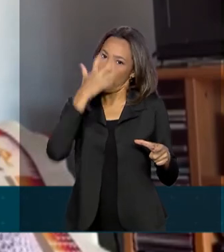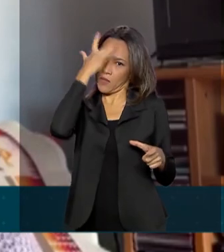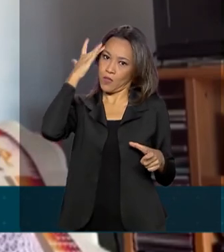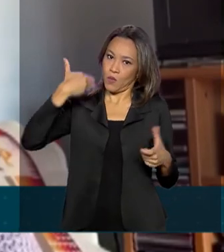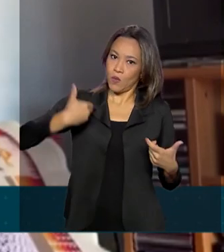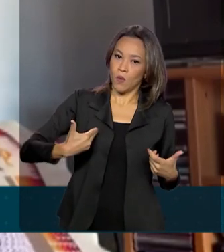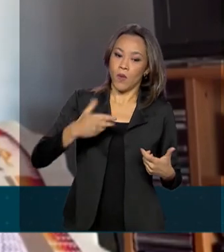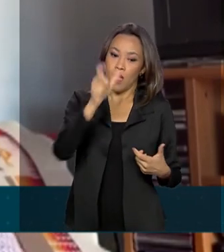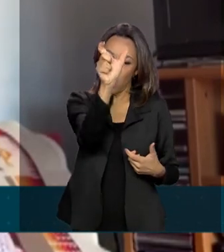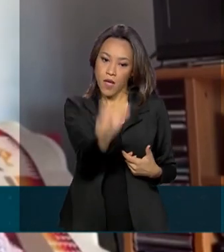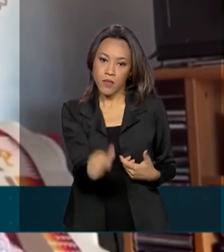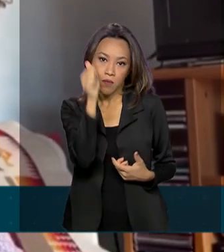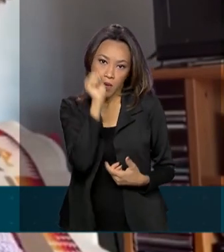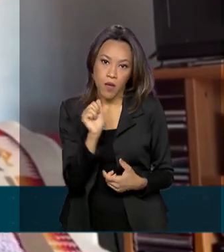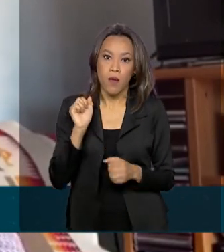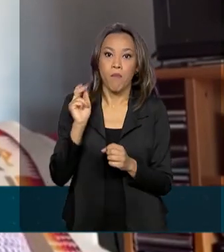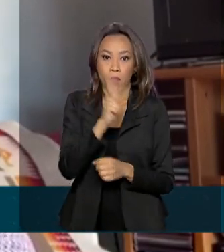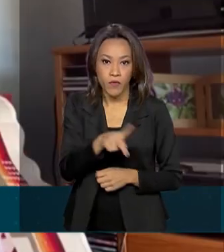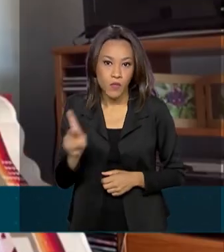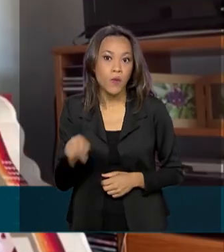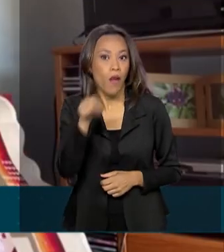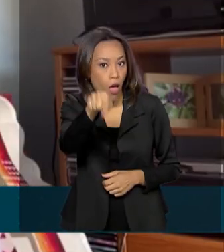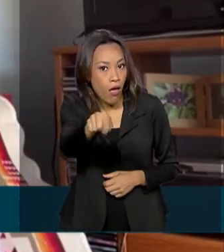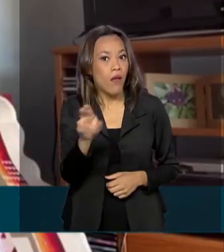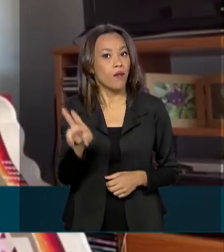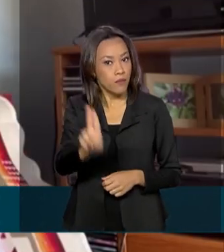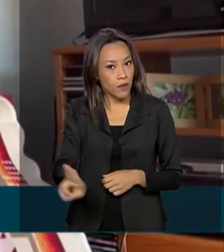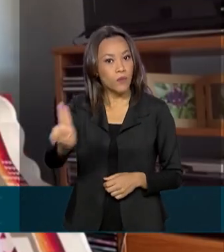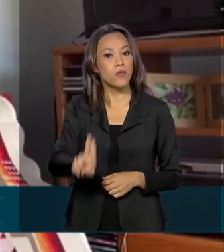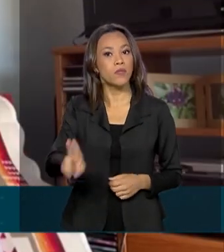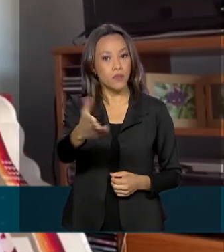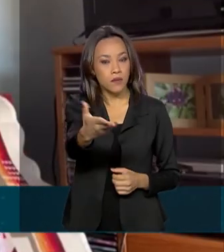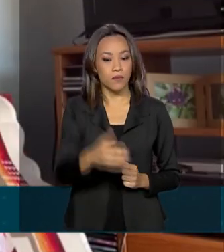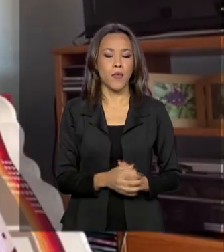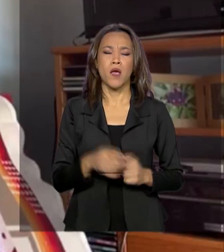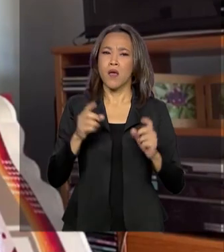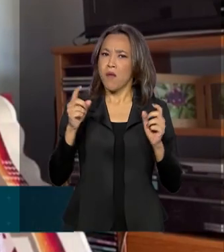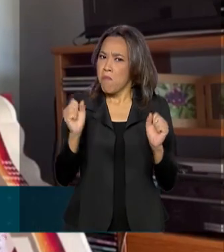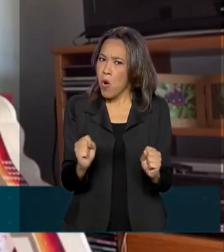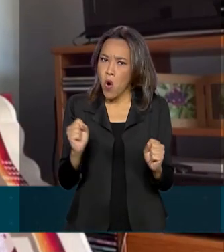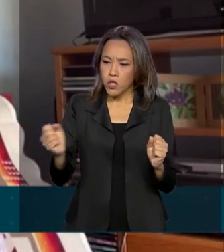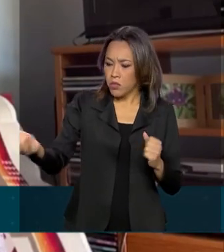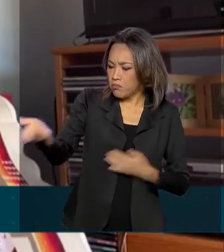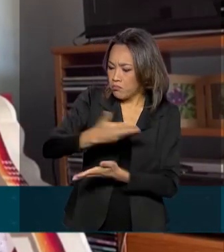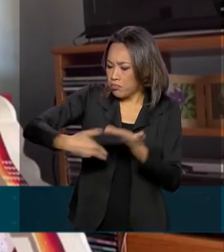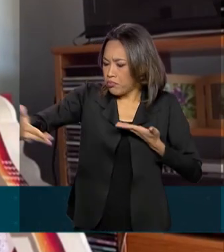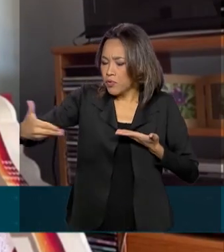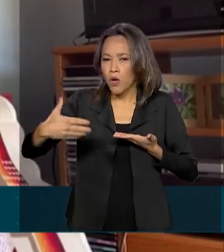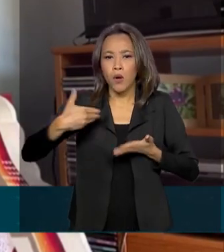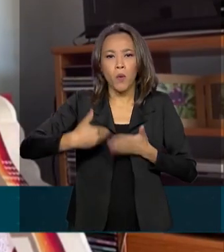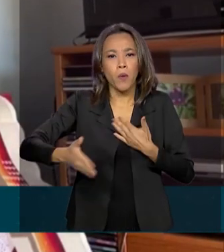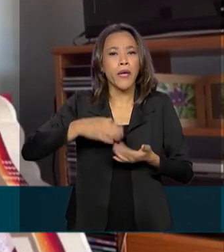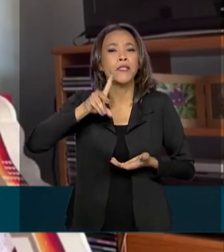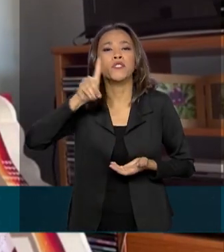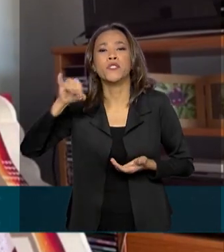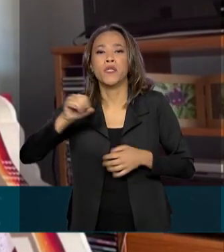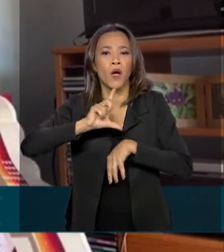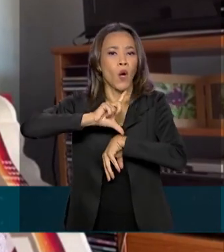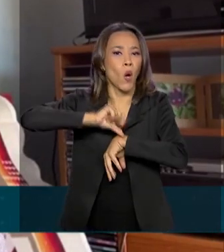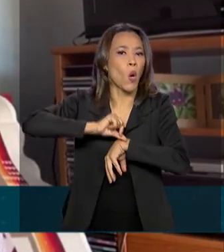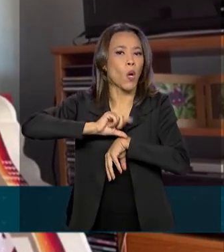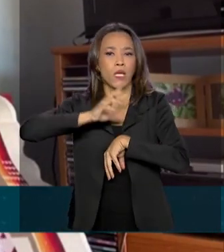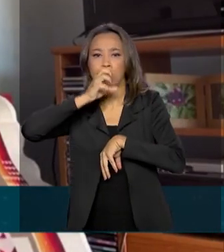educadora Rosana Alves é uma delas. A gente pode fazer essa transferência qualquer dia, qualquer hora, fim de semana.